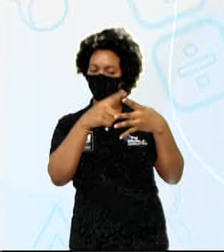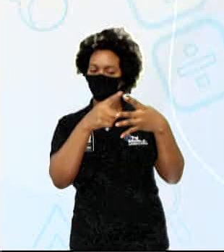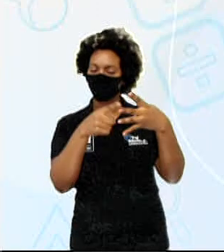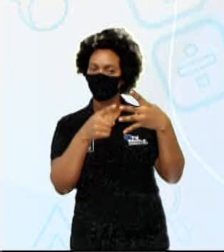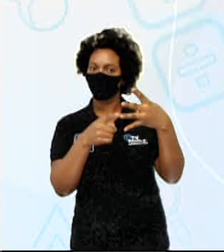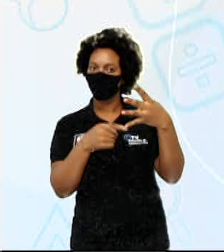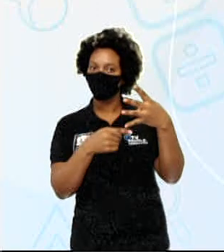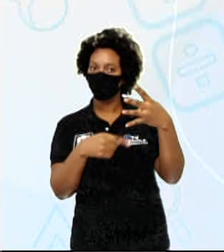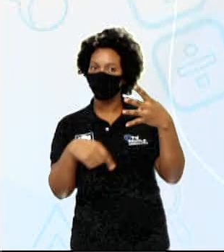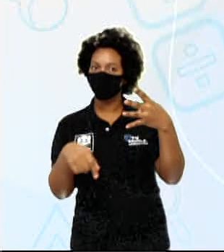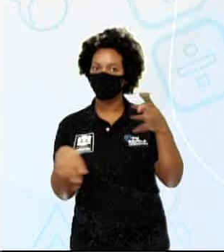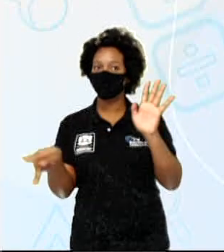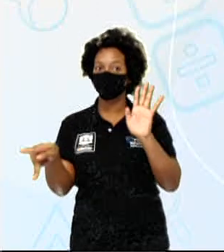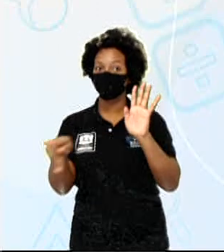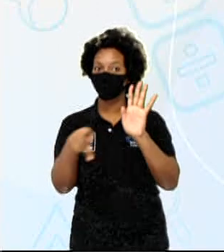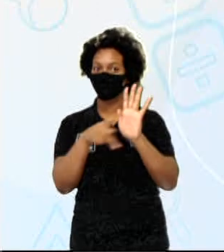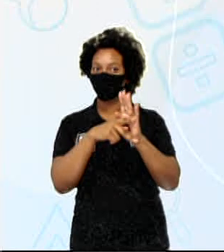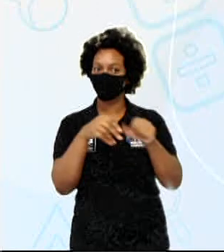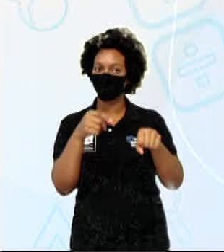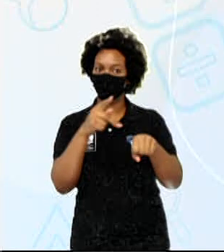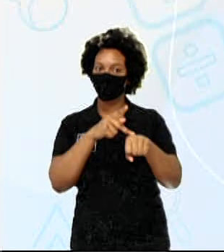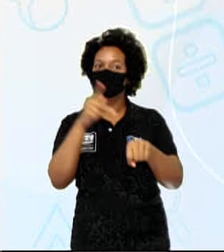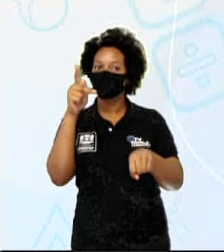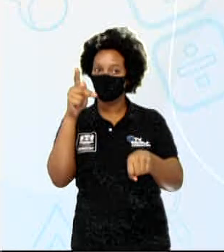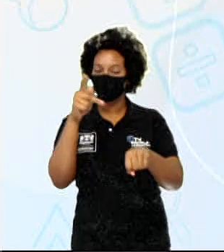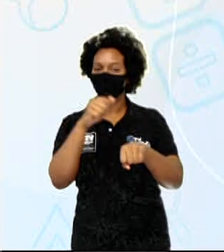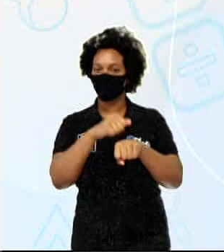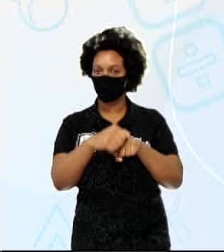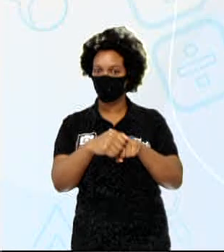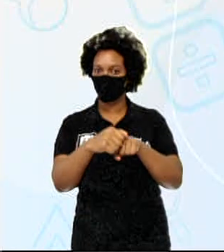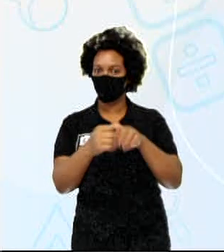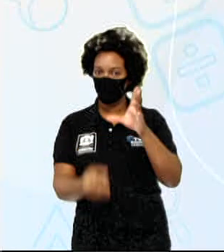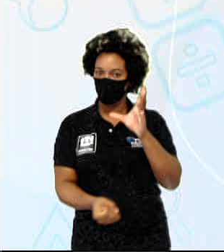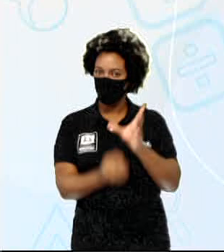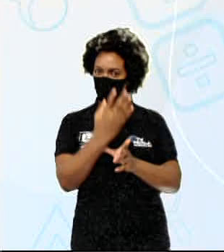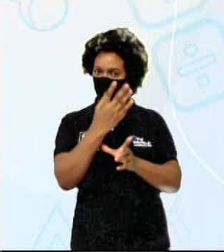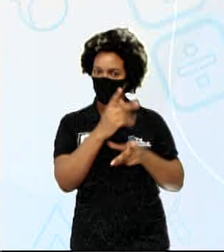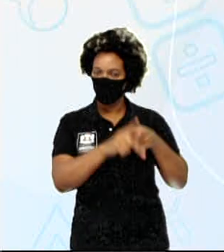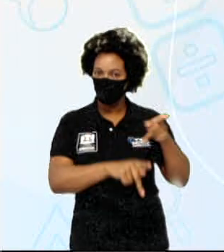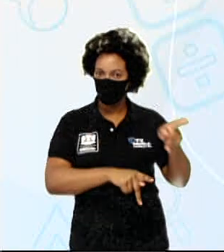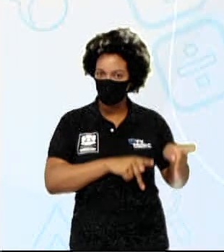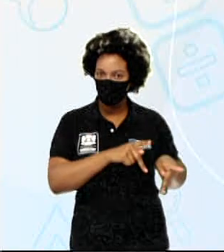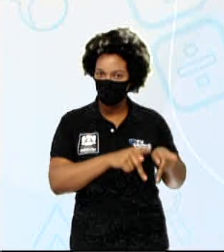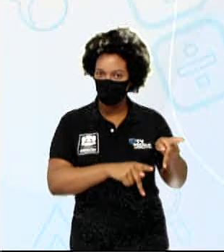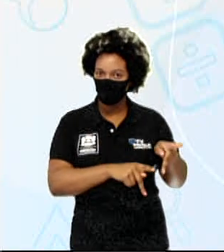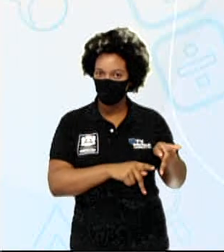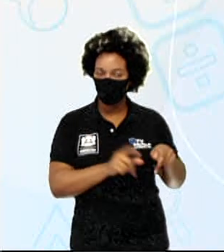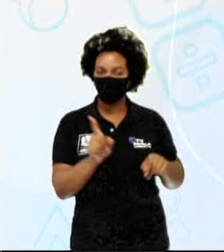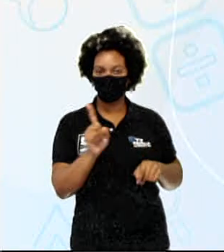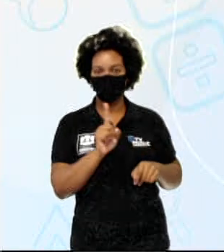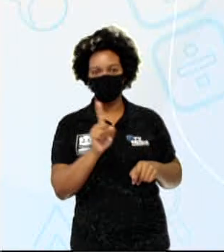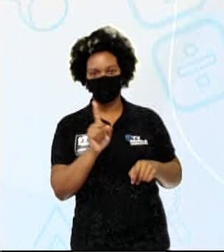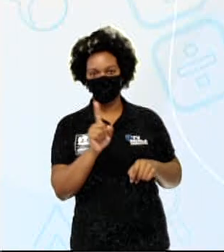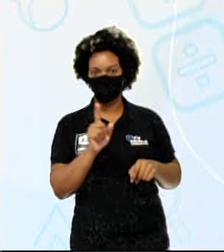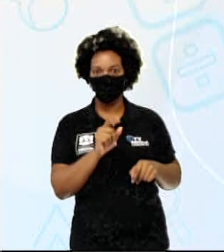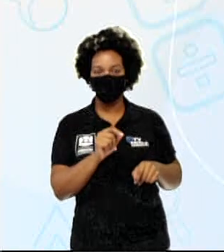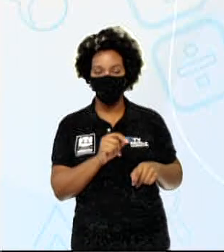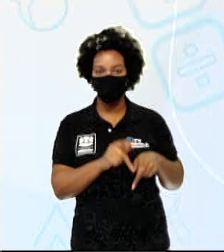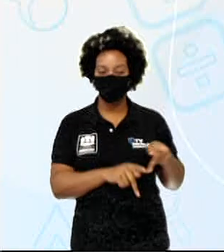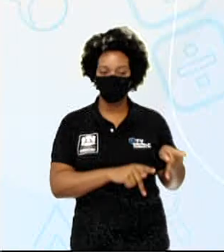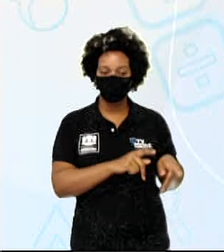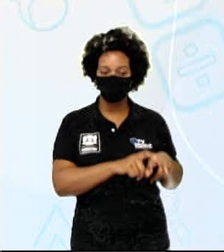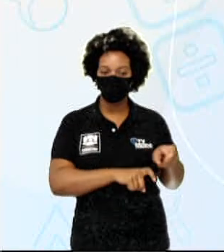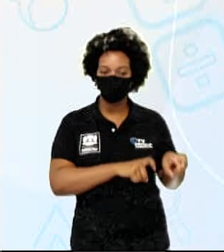pertencem ao Paleolítico? A invenção da agricultura? Não. A invenção da agricultura